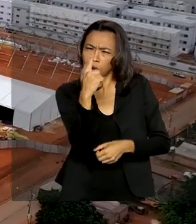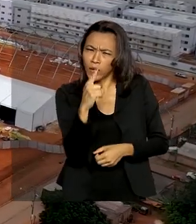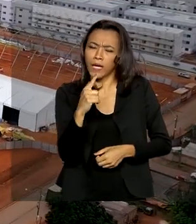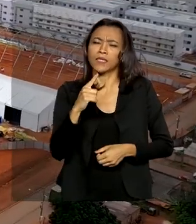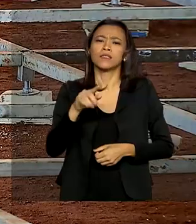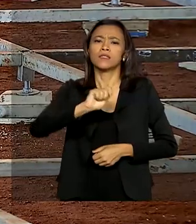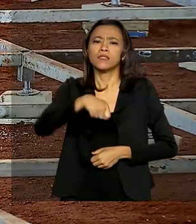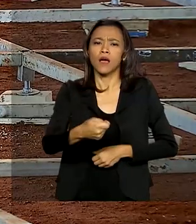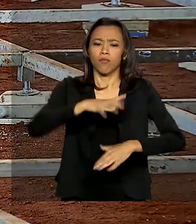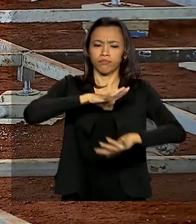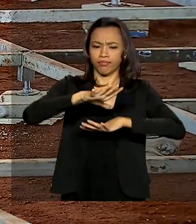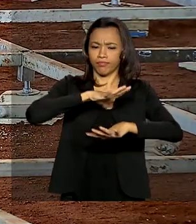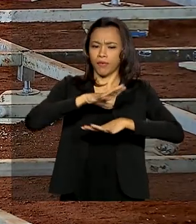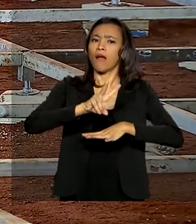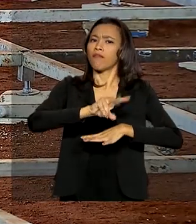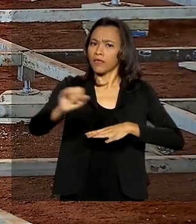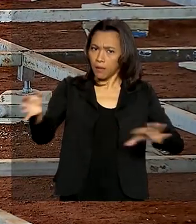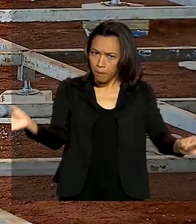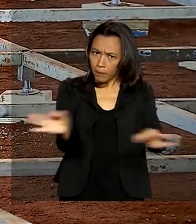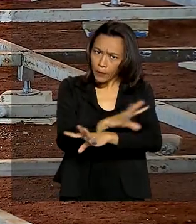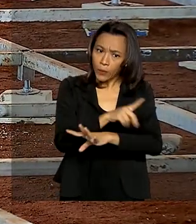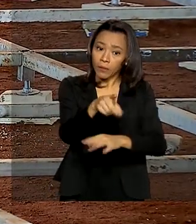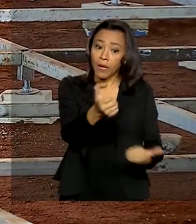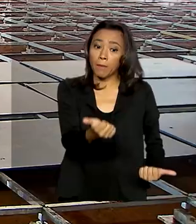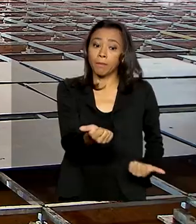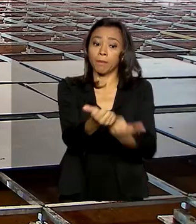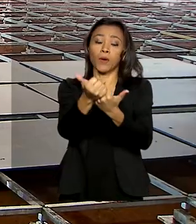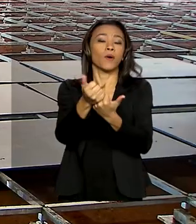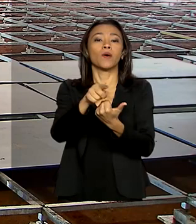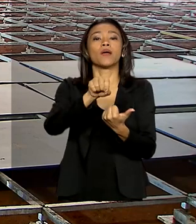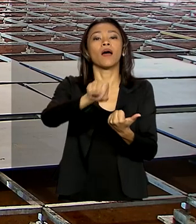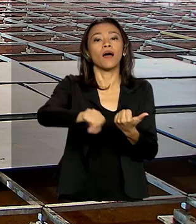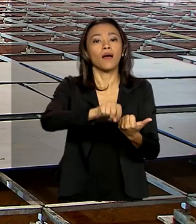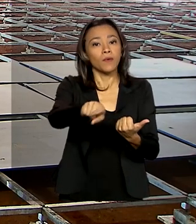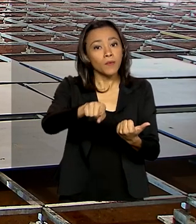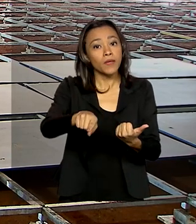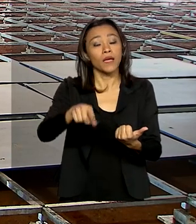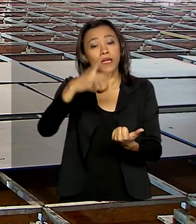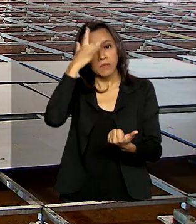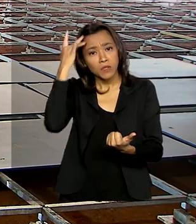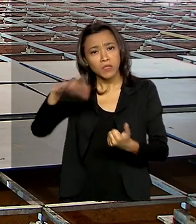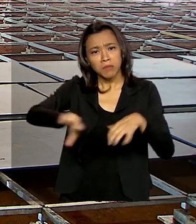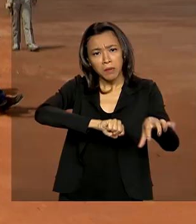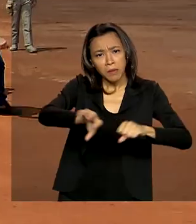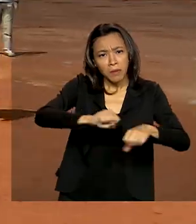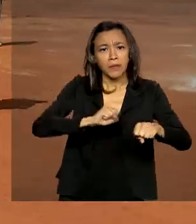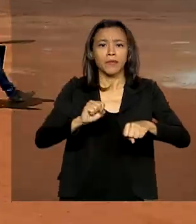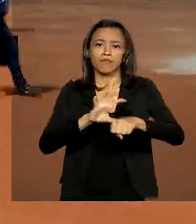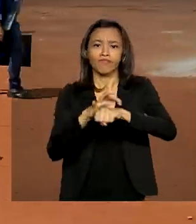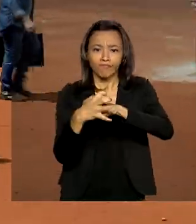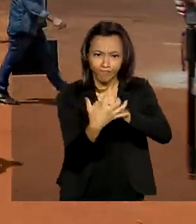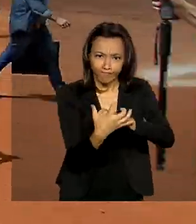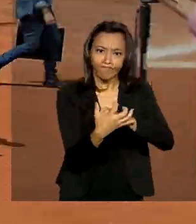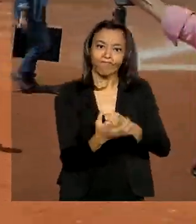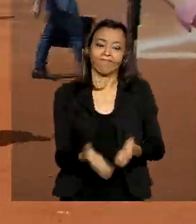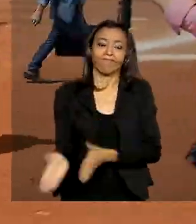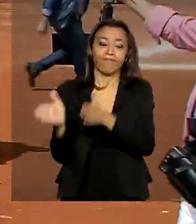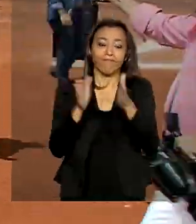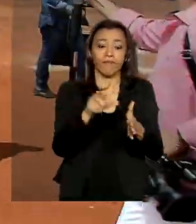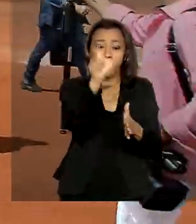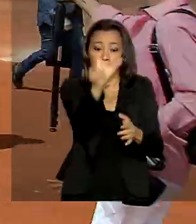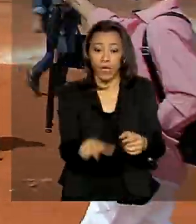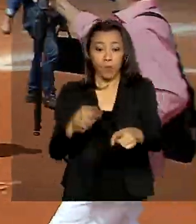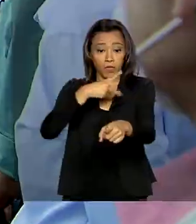Distrito Federal, estará pronto para reforçar o atendimento dos pacientes com a Covid-19. O presidente Jair Bolsonaro